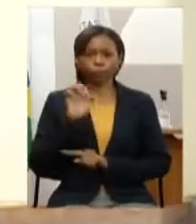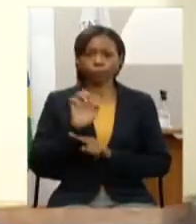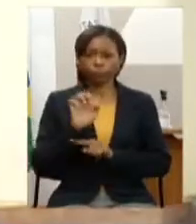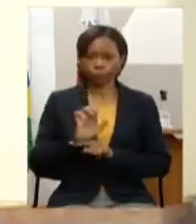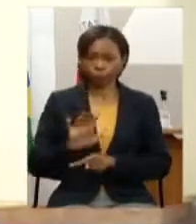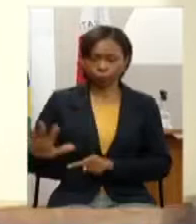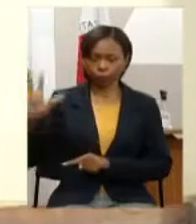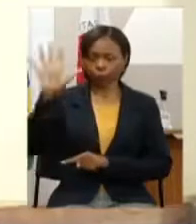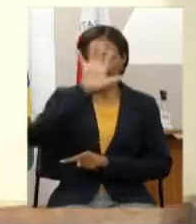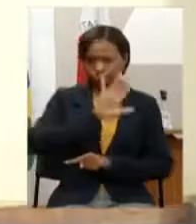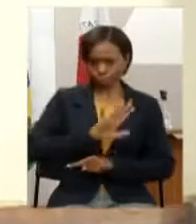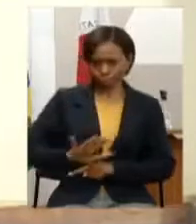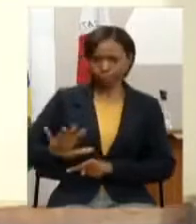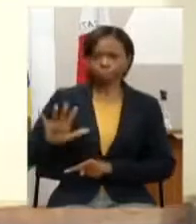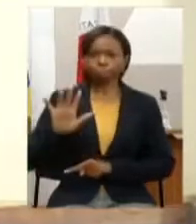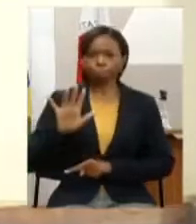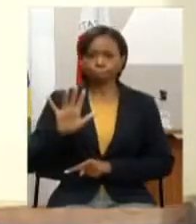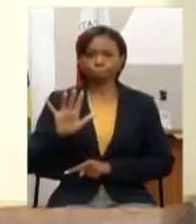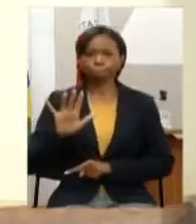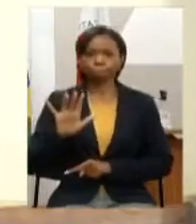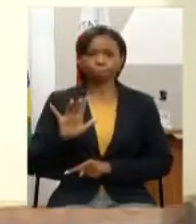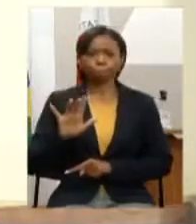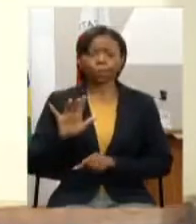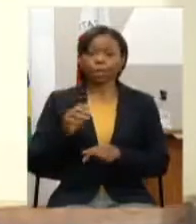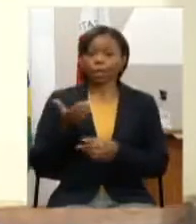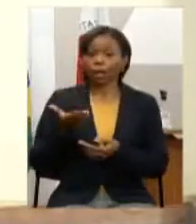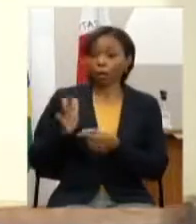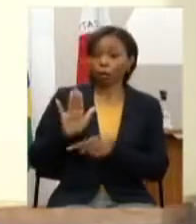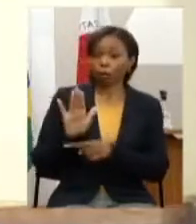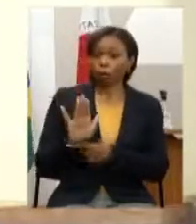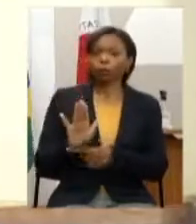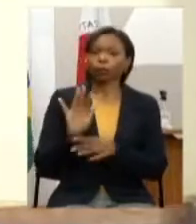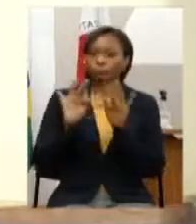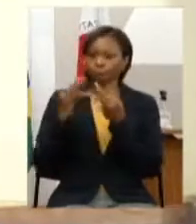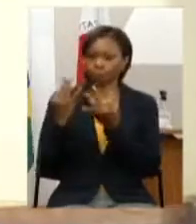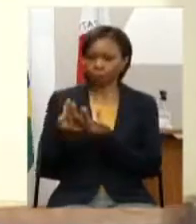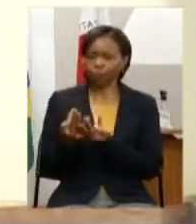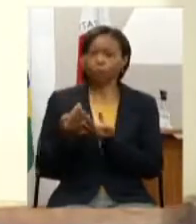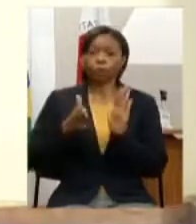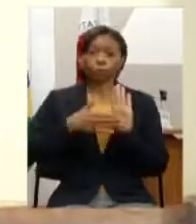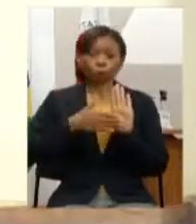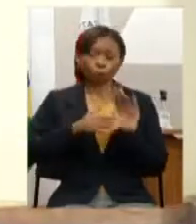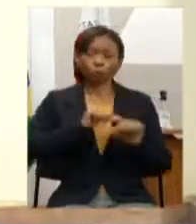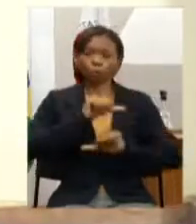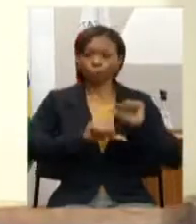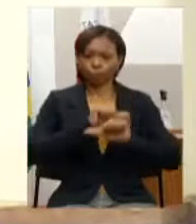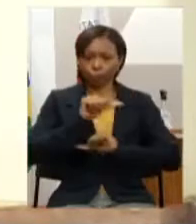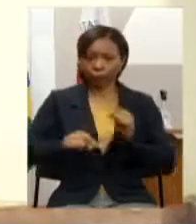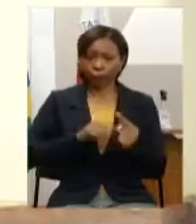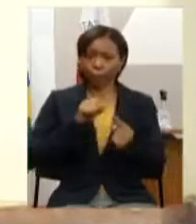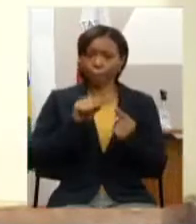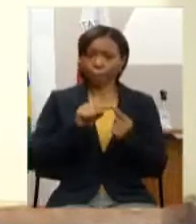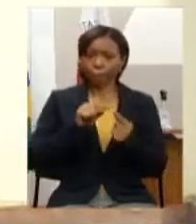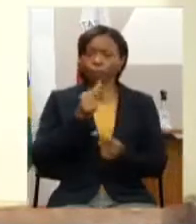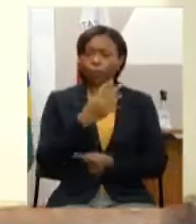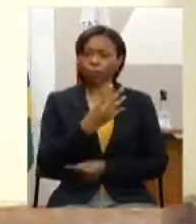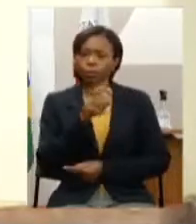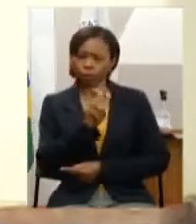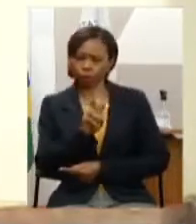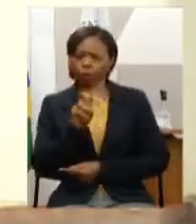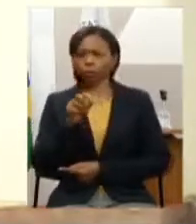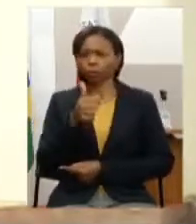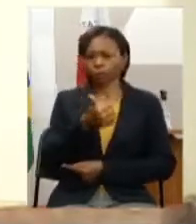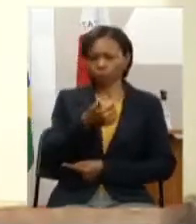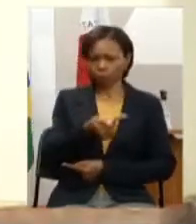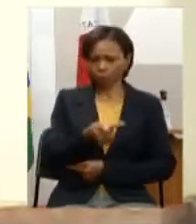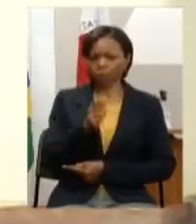cooperativismo na agricultura familiar e agroindústria familiar então foi proposto alterar a meta de ação 4517 que é